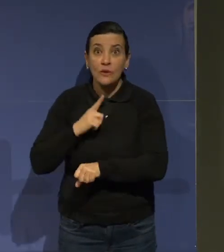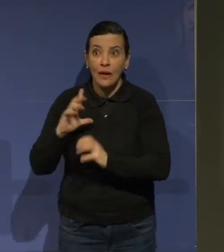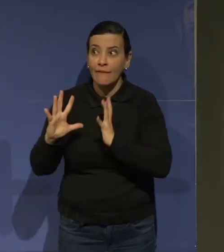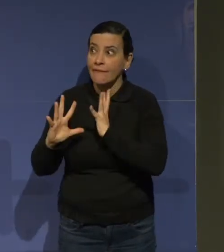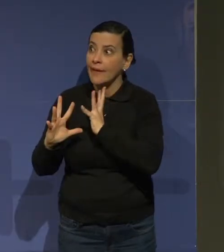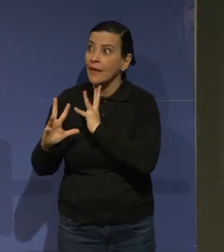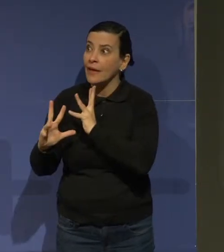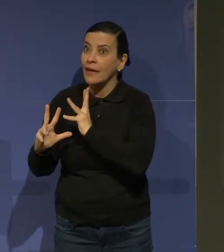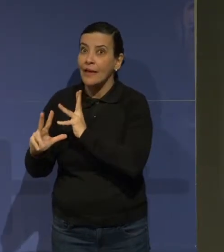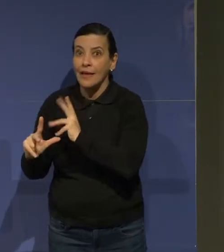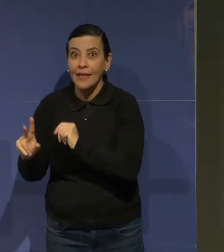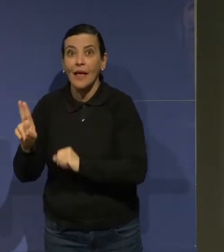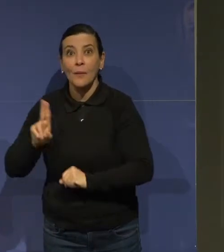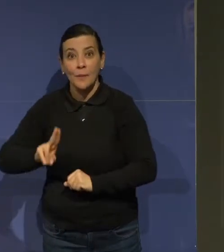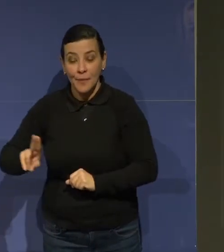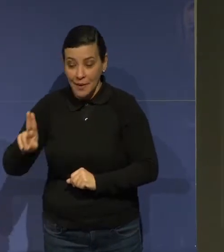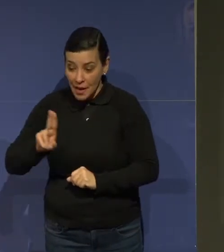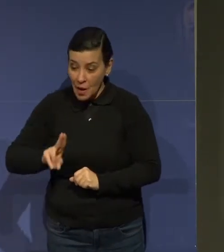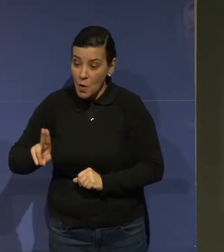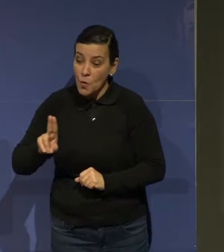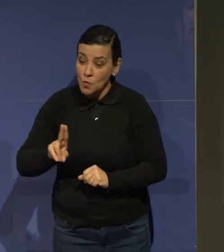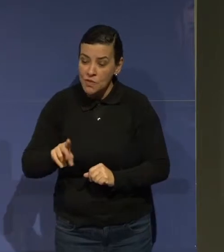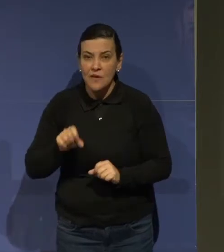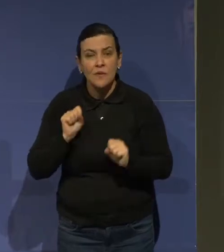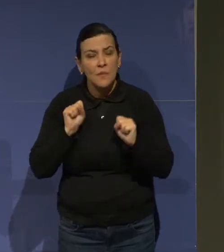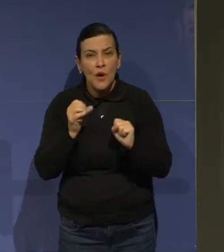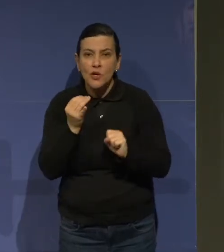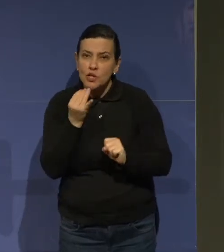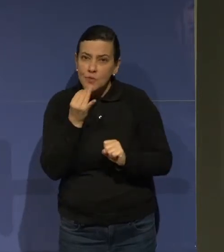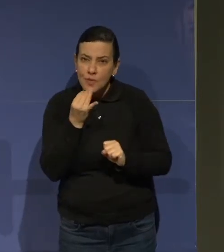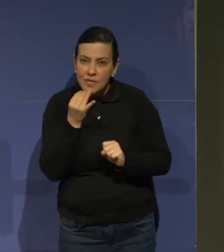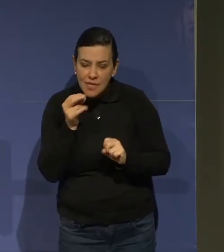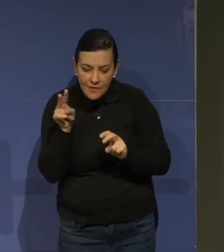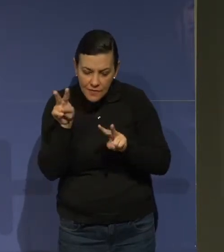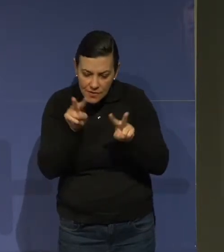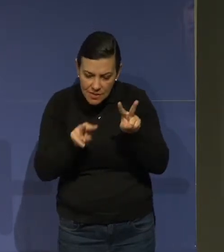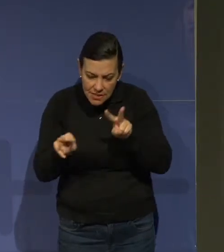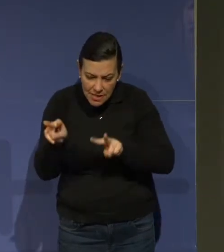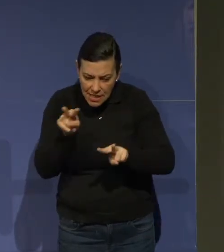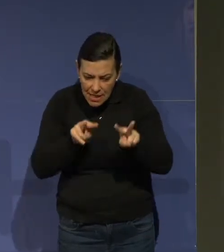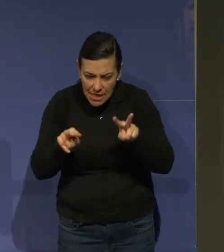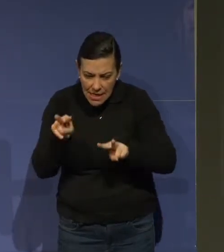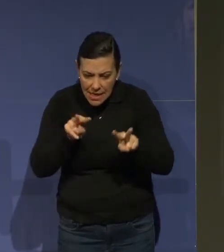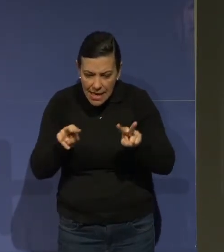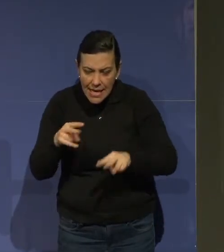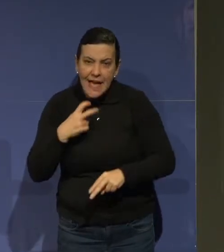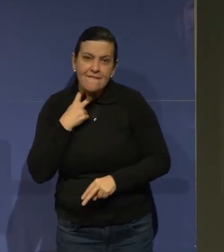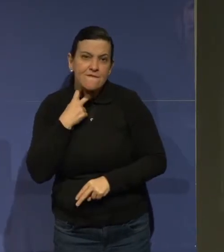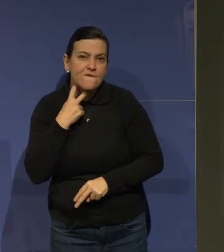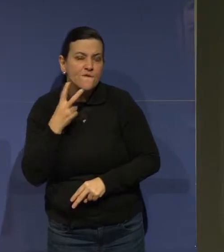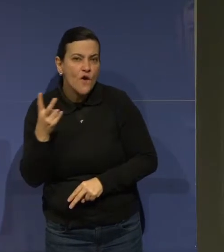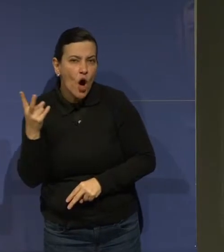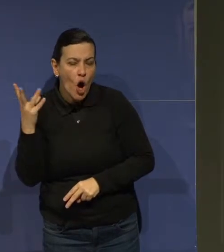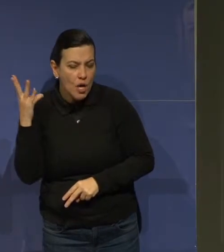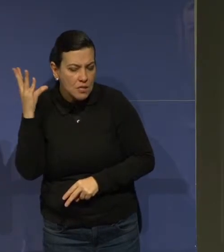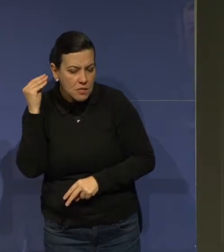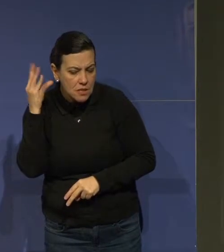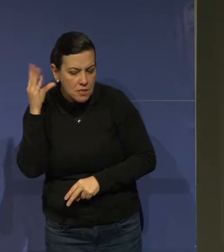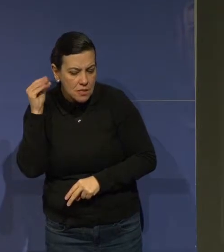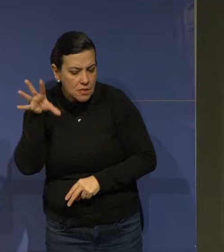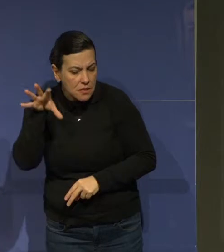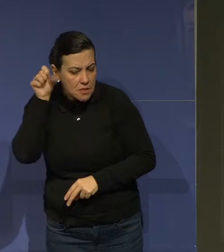Então, você lê, mas com o auxílio da voz, mas numa experiência,